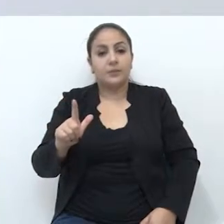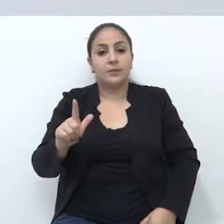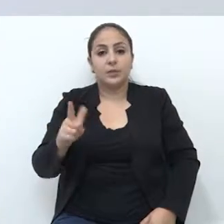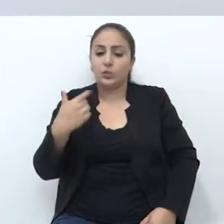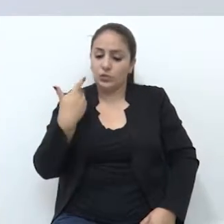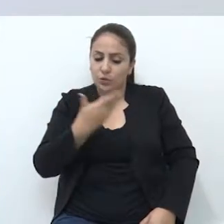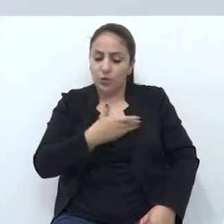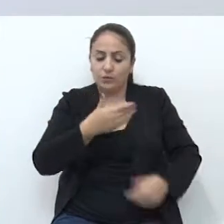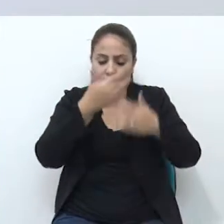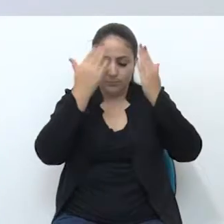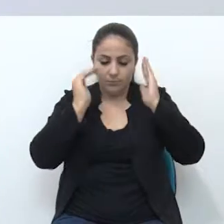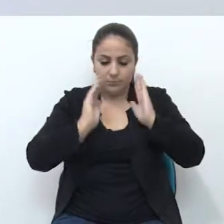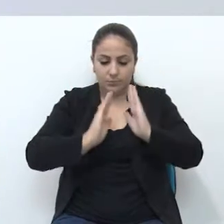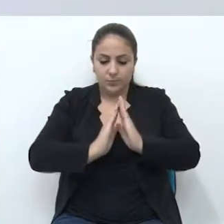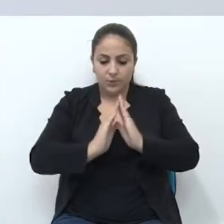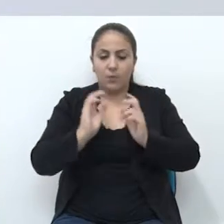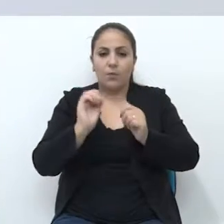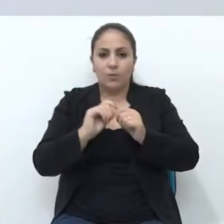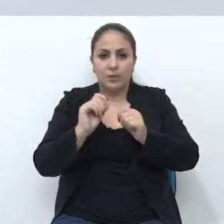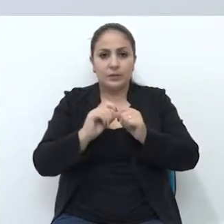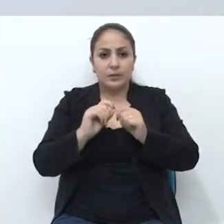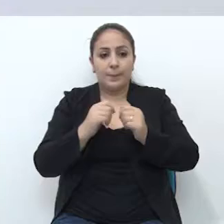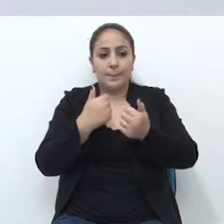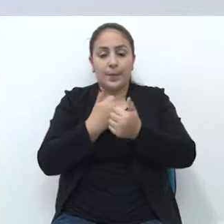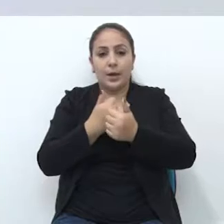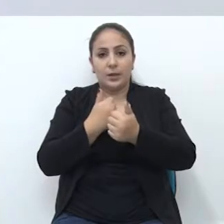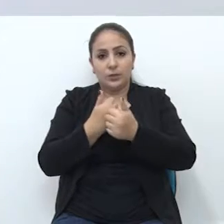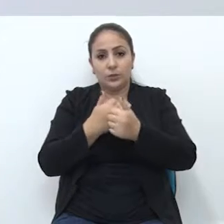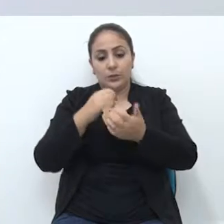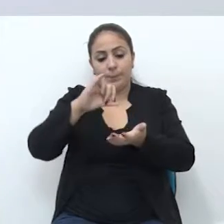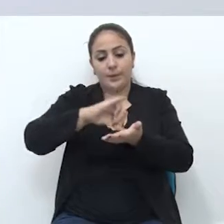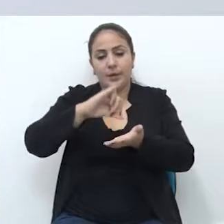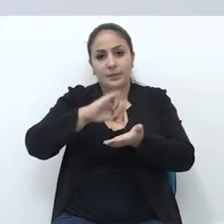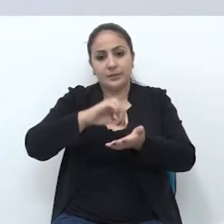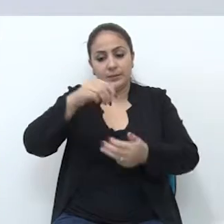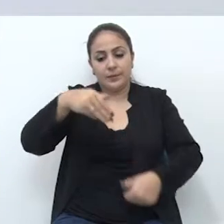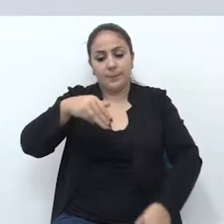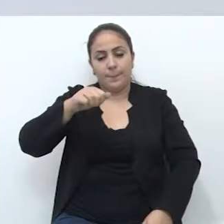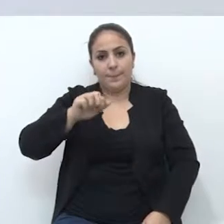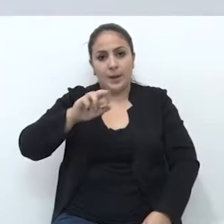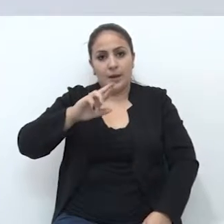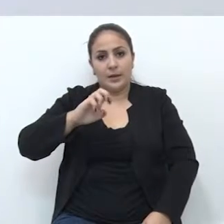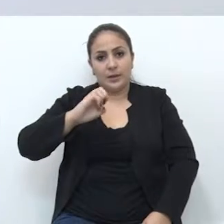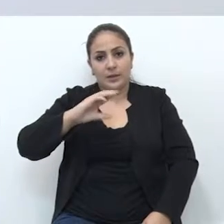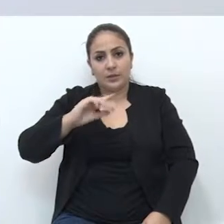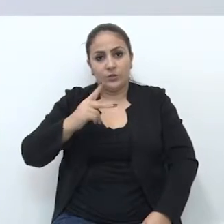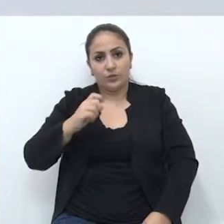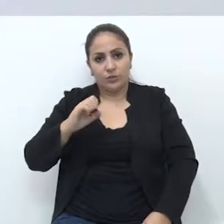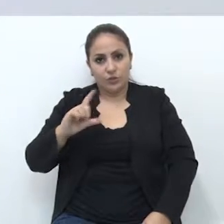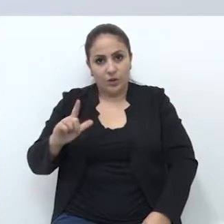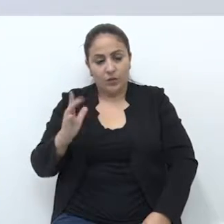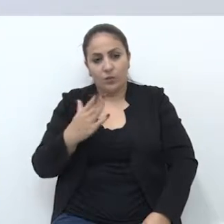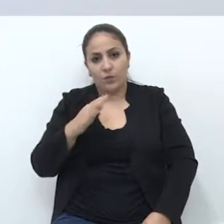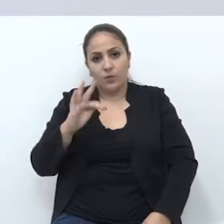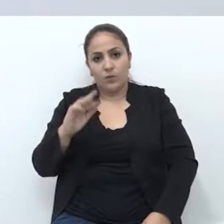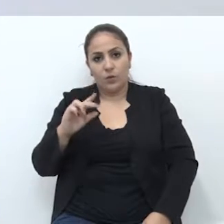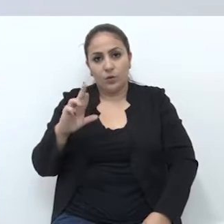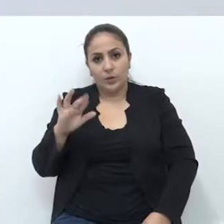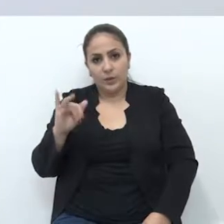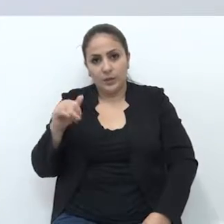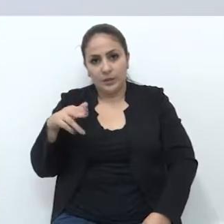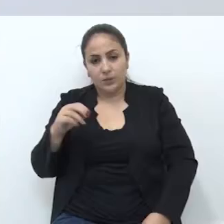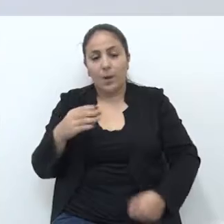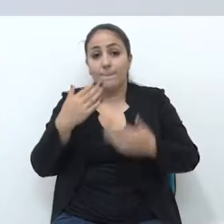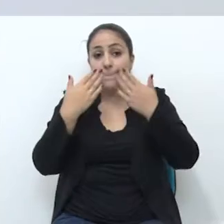essa procissão ao redor da Praça Marechal Floriano. A procissão do Cristo morto é uma